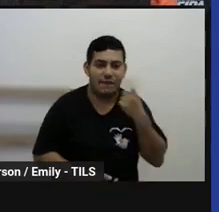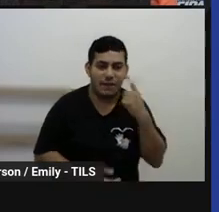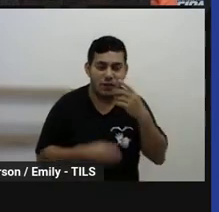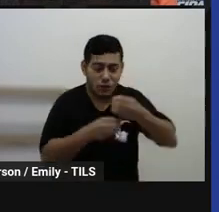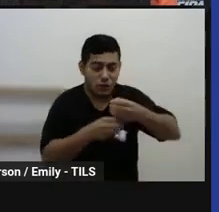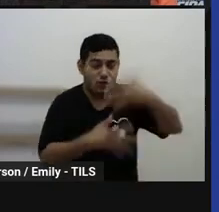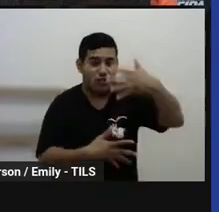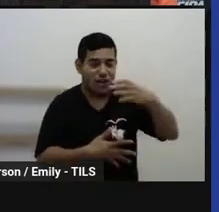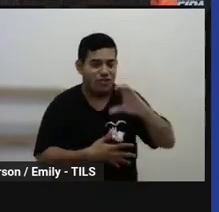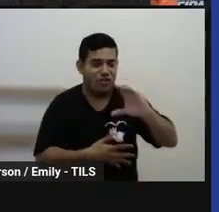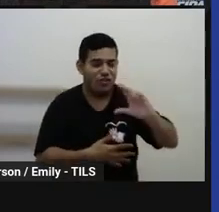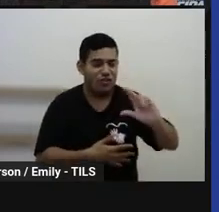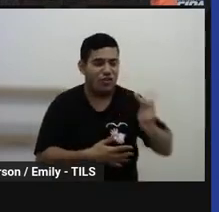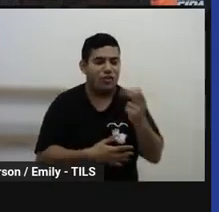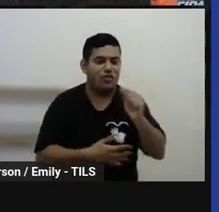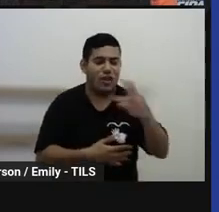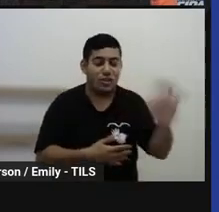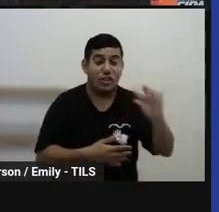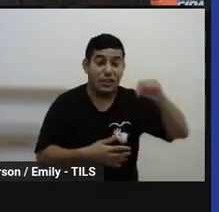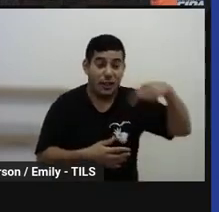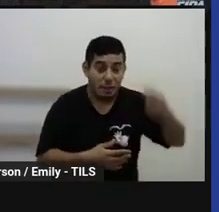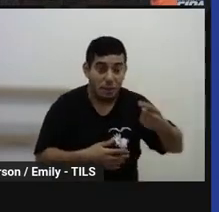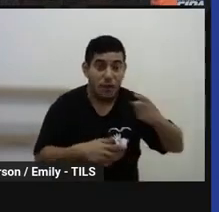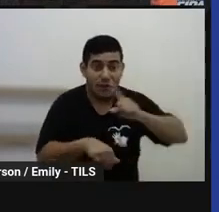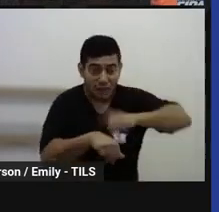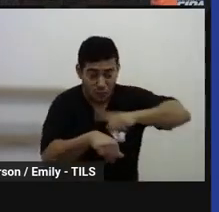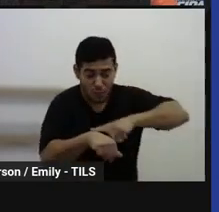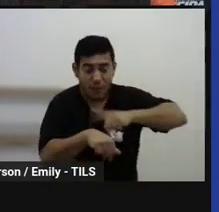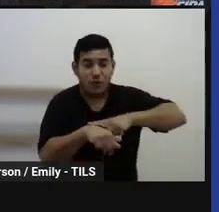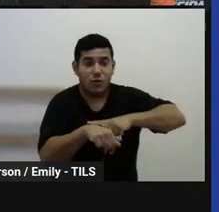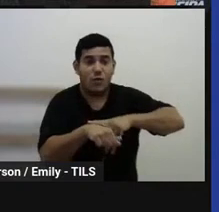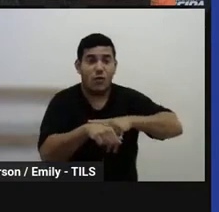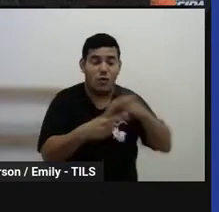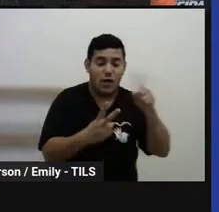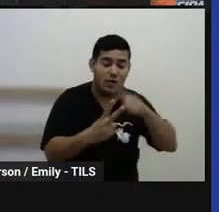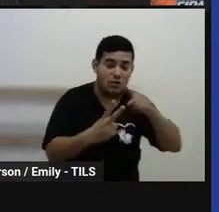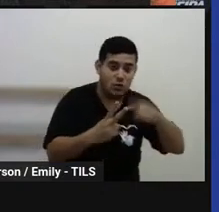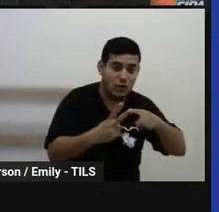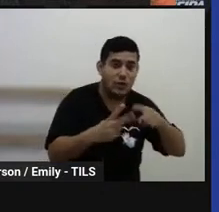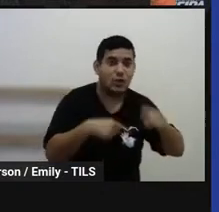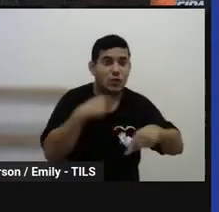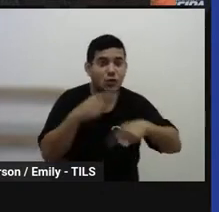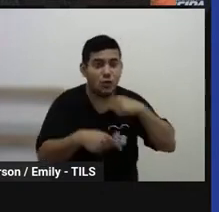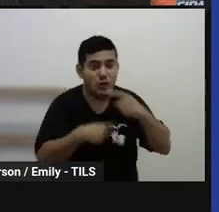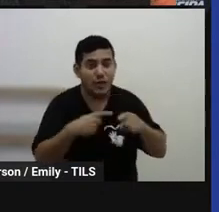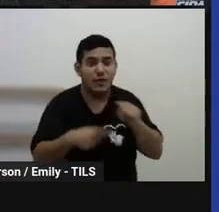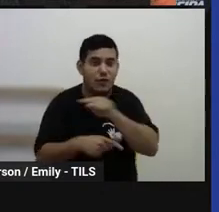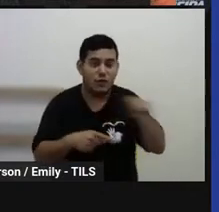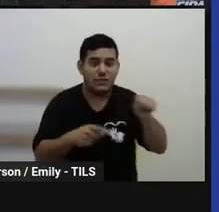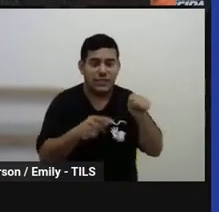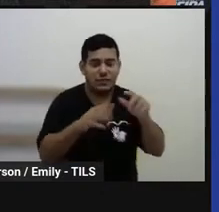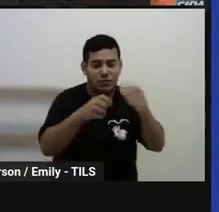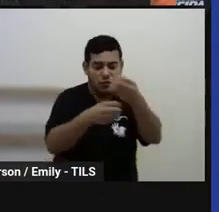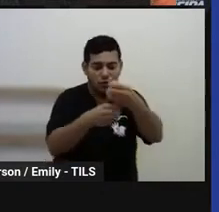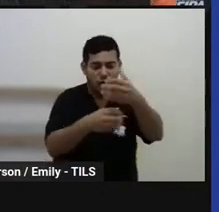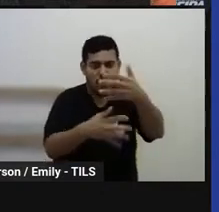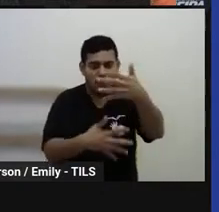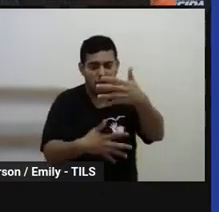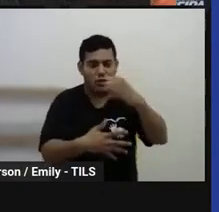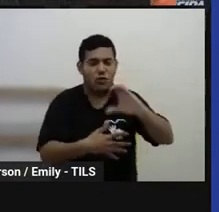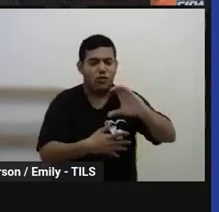tá bombando, depois eu e Rafa nós vamos ter um momento para a gente estar tirando algumas dúvidas, né, que vocês vão colocando no chat,